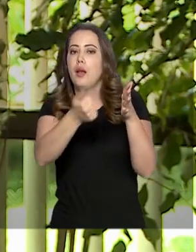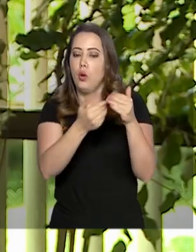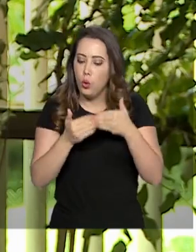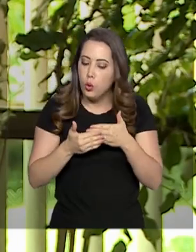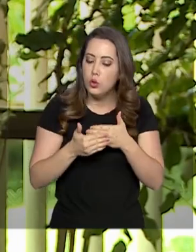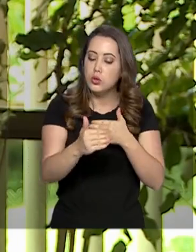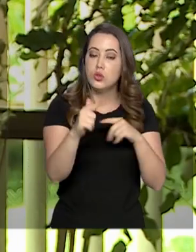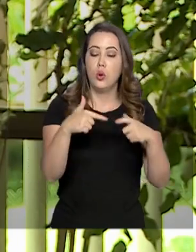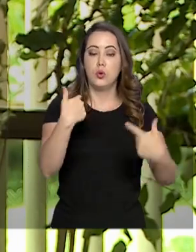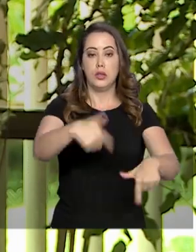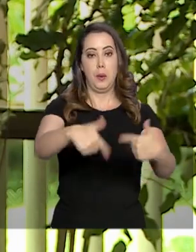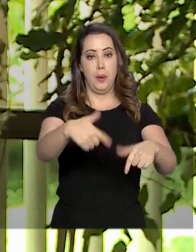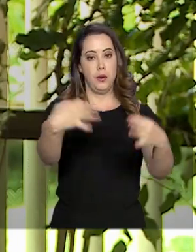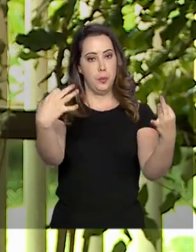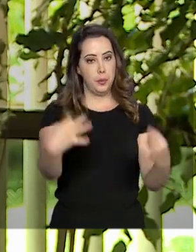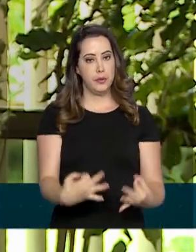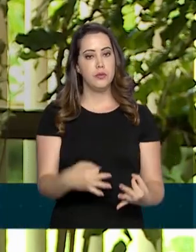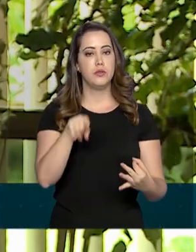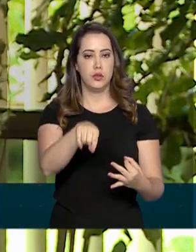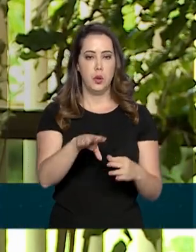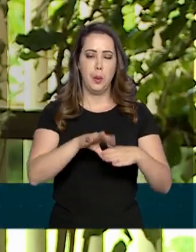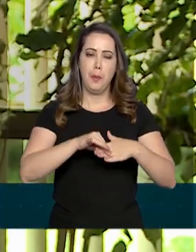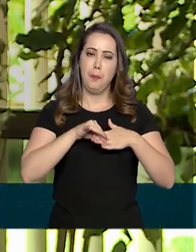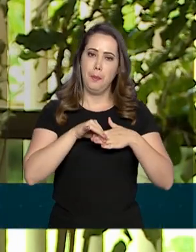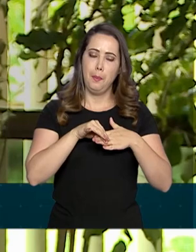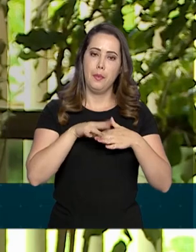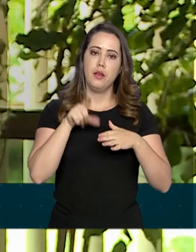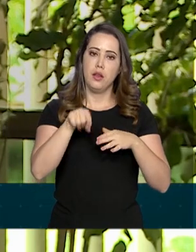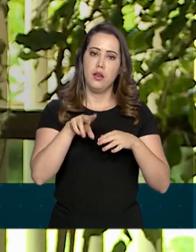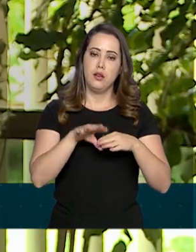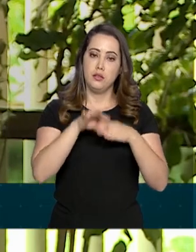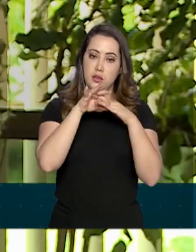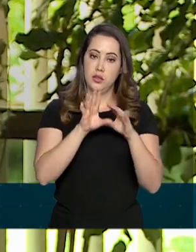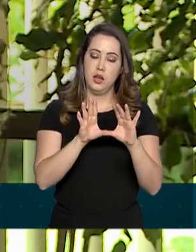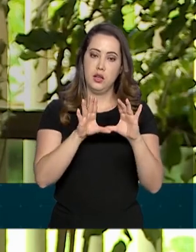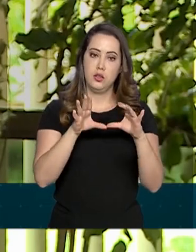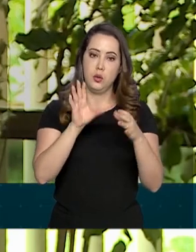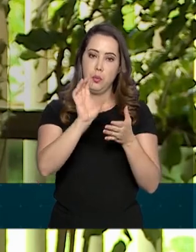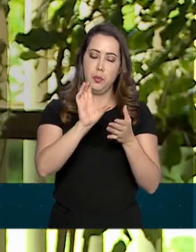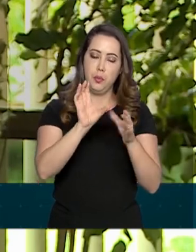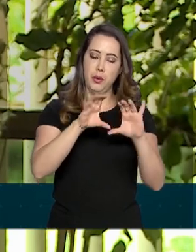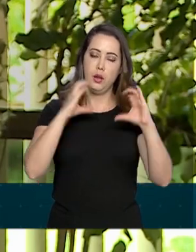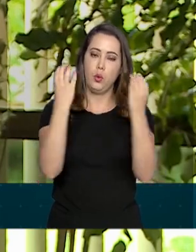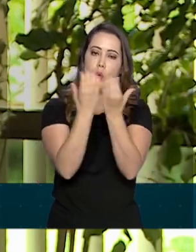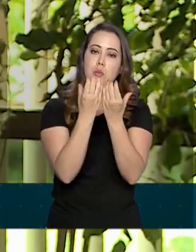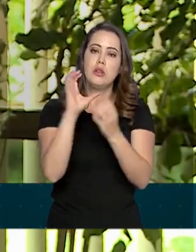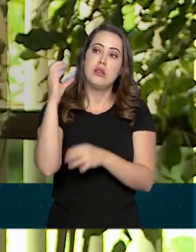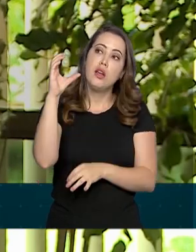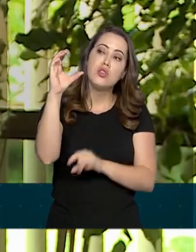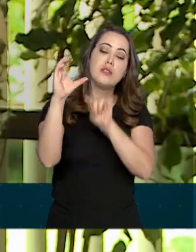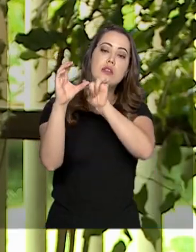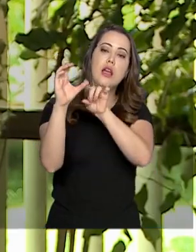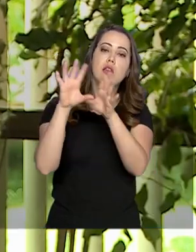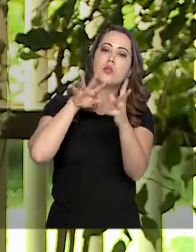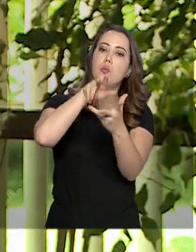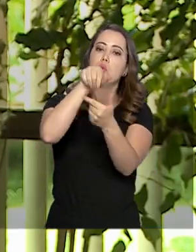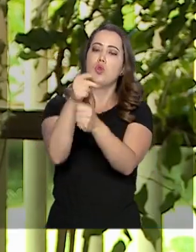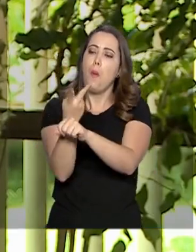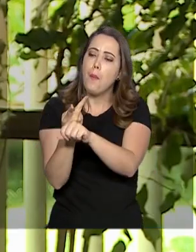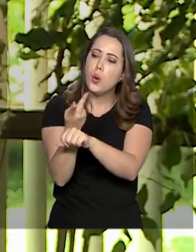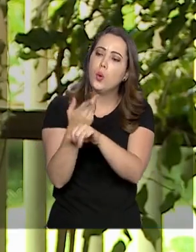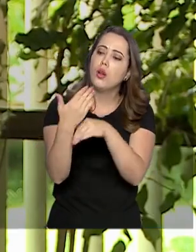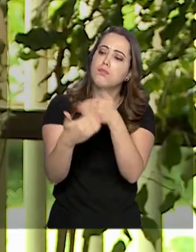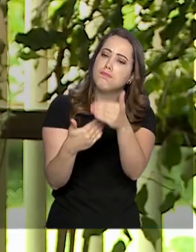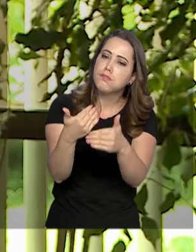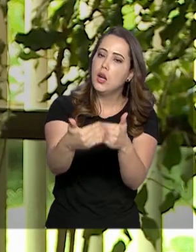nesse trabalho que está sendo feito pela Comunidade Científica Internacional de buscar respostas e buscar avanços no